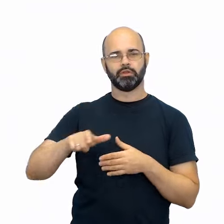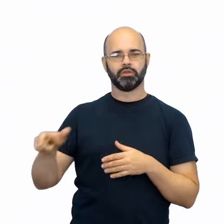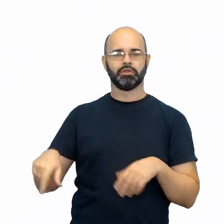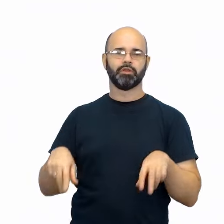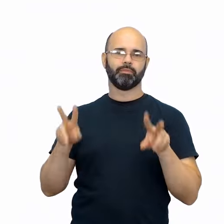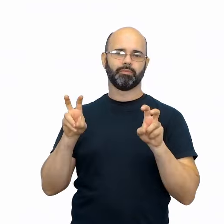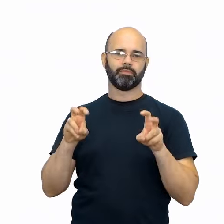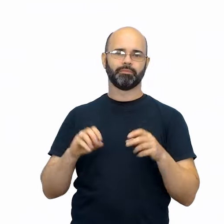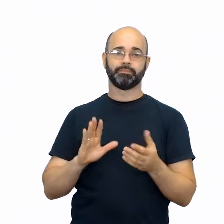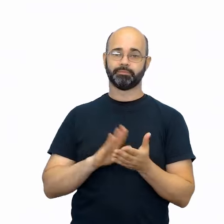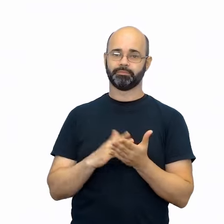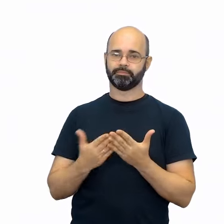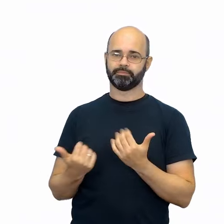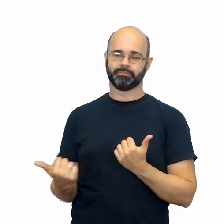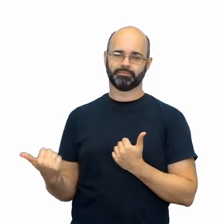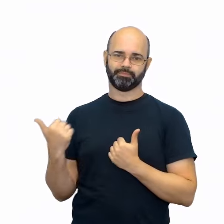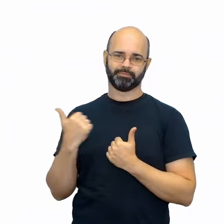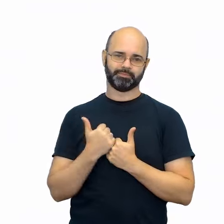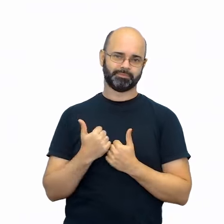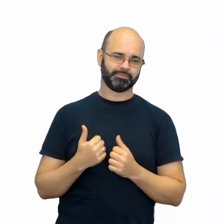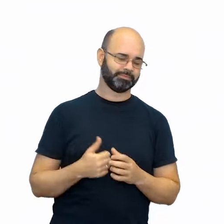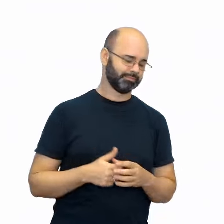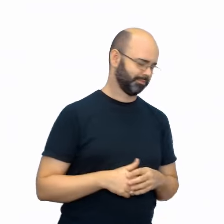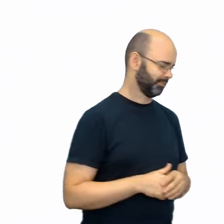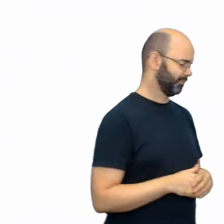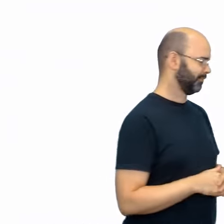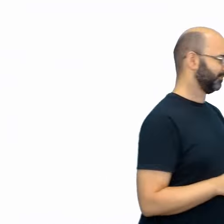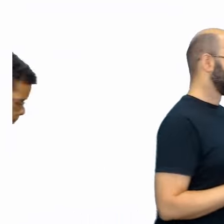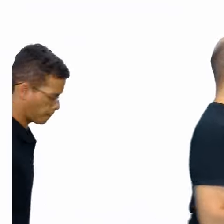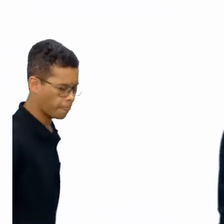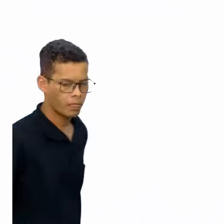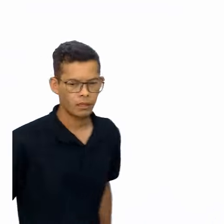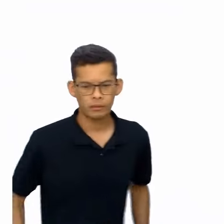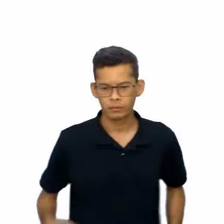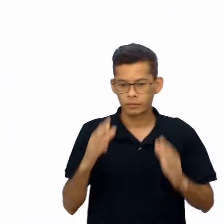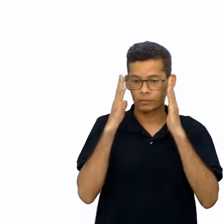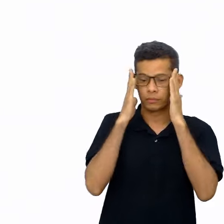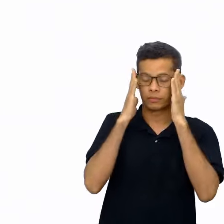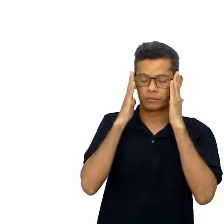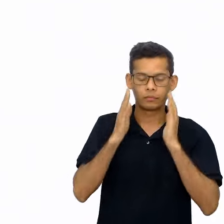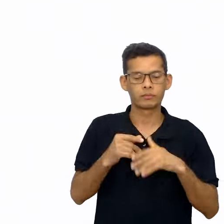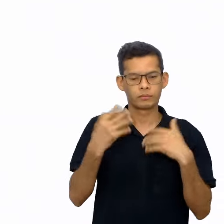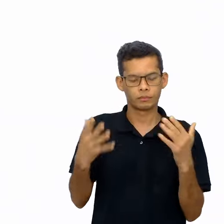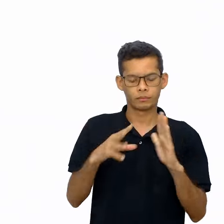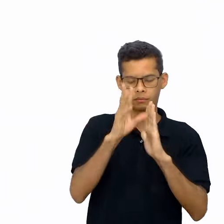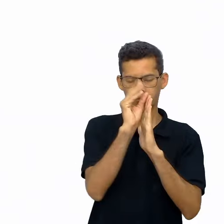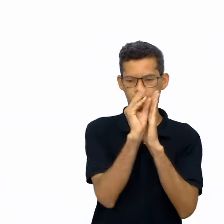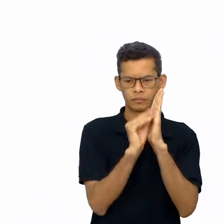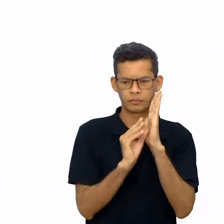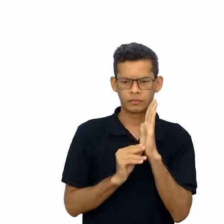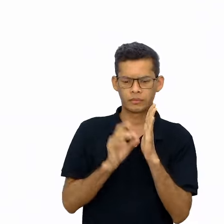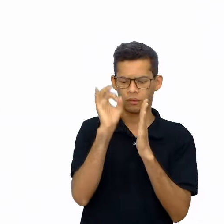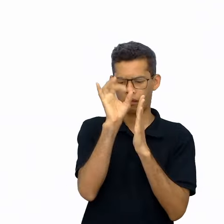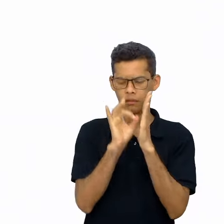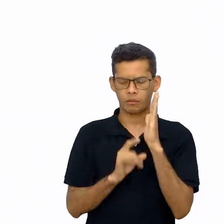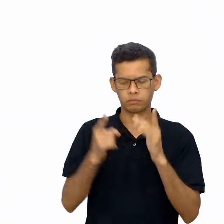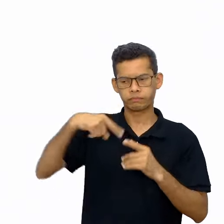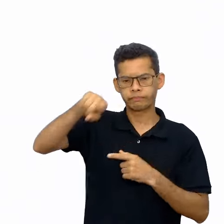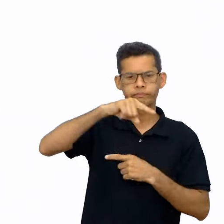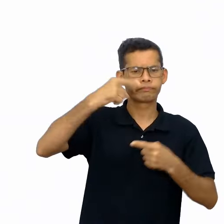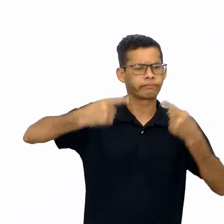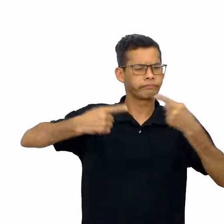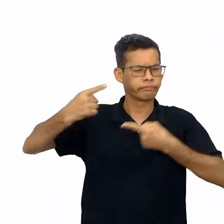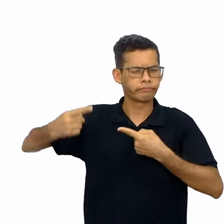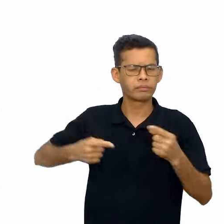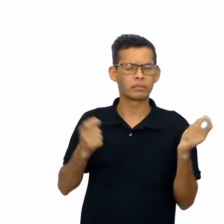Organizem as duplas para que lhe apresentem a turma as classificações que fizeram e, principalmente, medeem a discussão de modo a